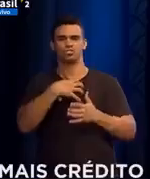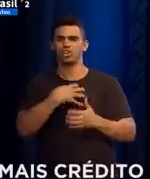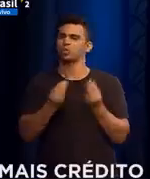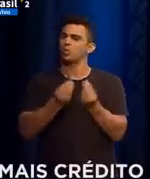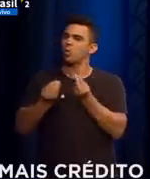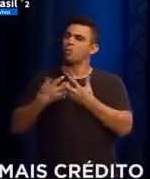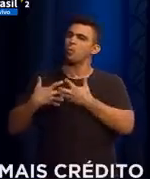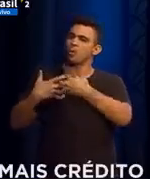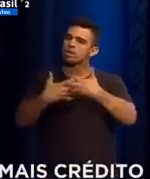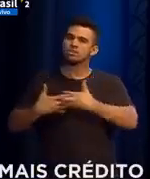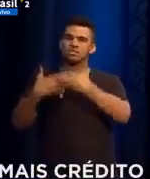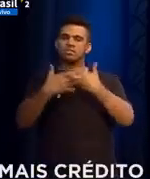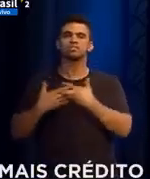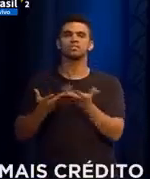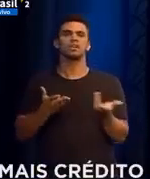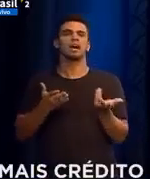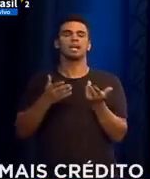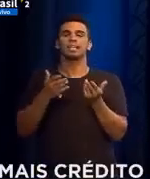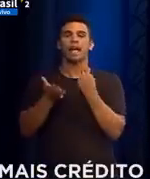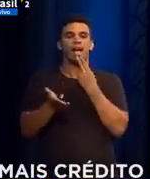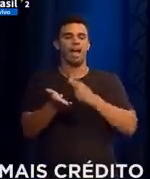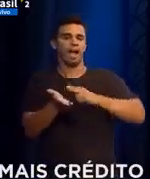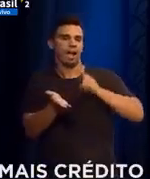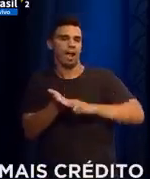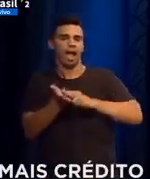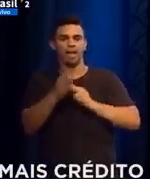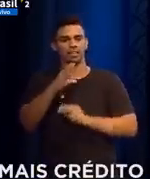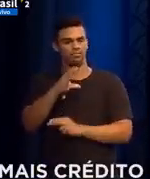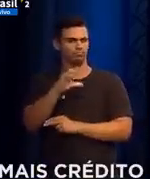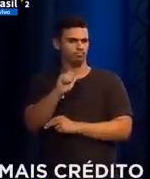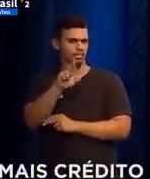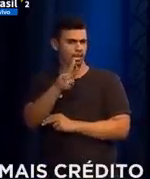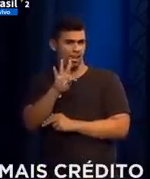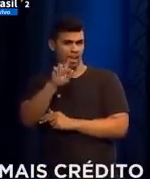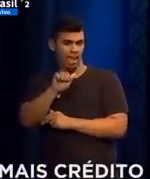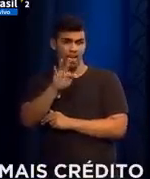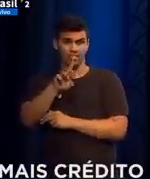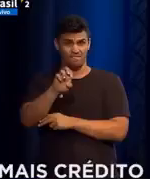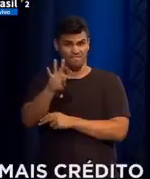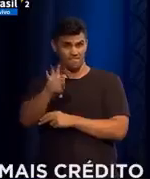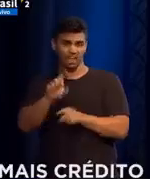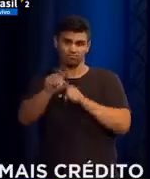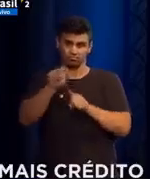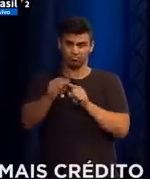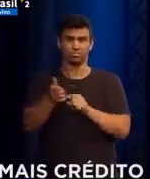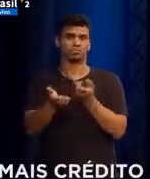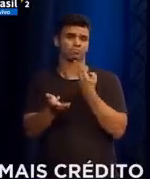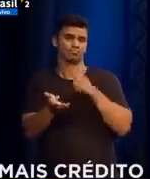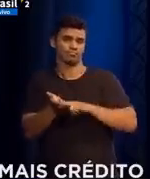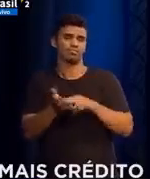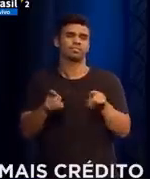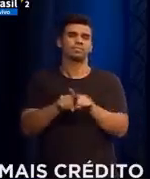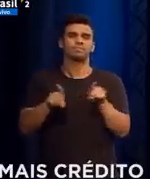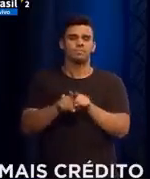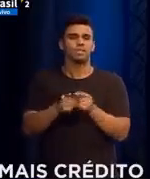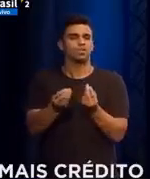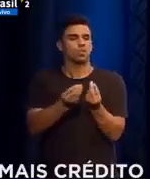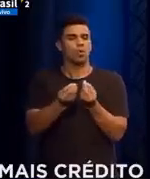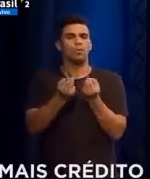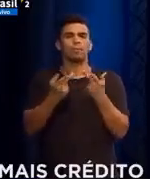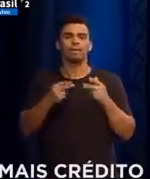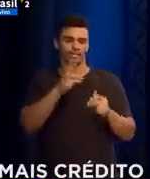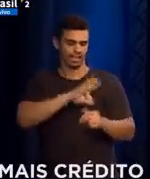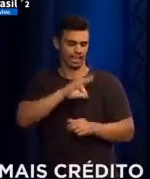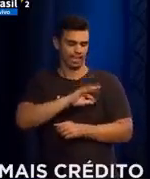caminhoneiro da carta-frete, é libertar o caminhoneiro das operações de crédito casadas que tanto subtraem renda.